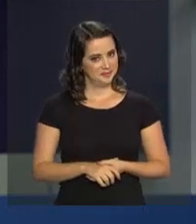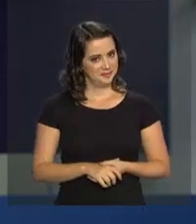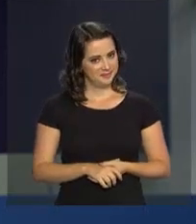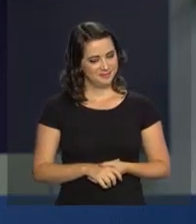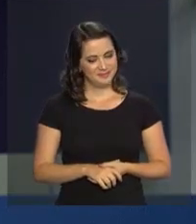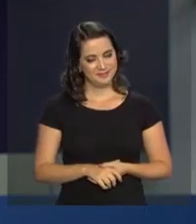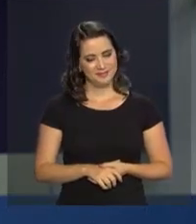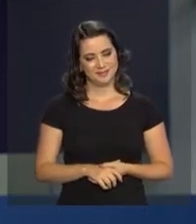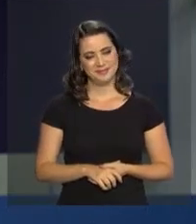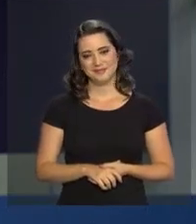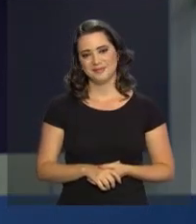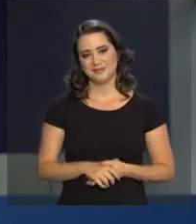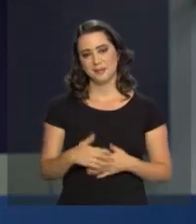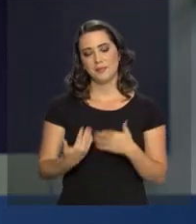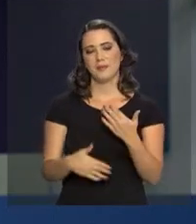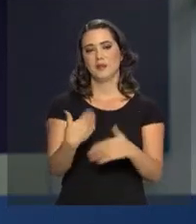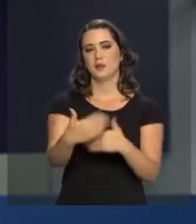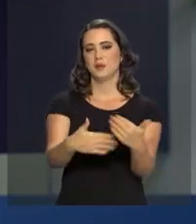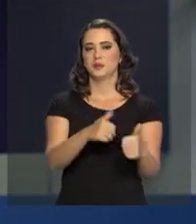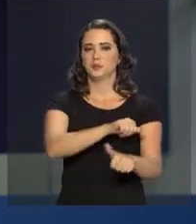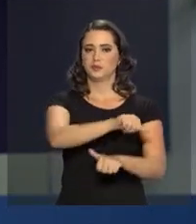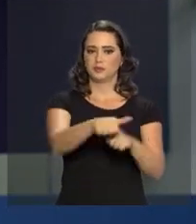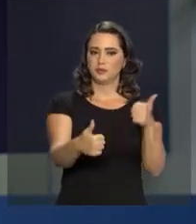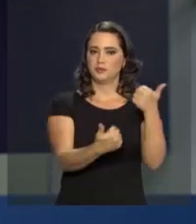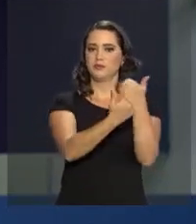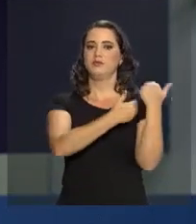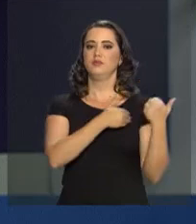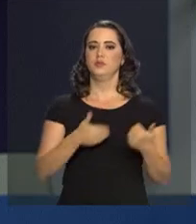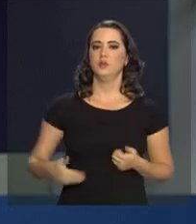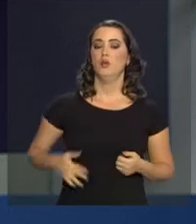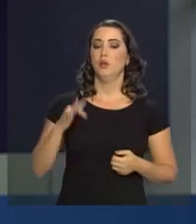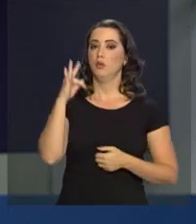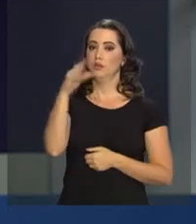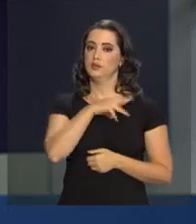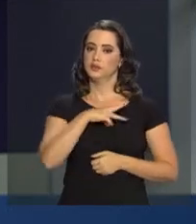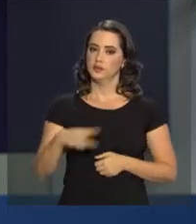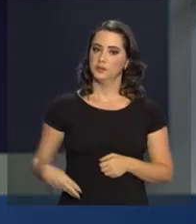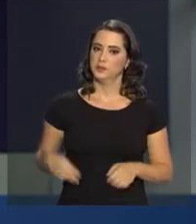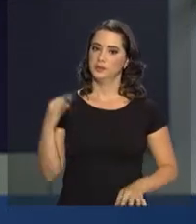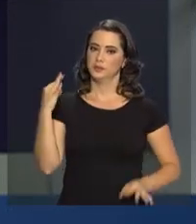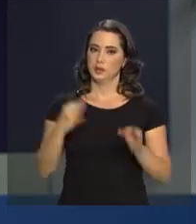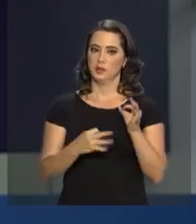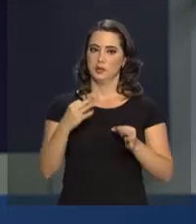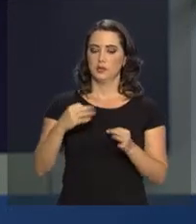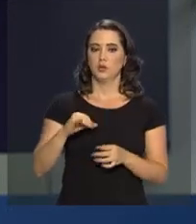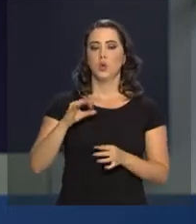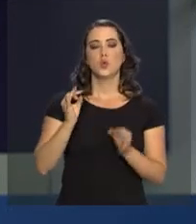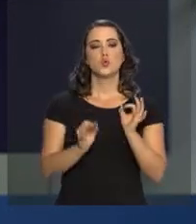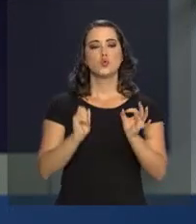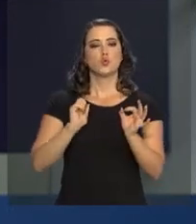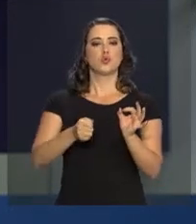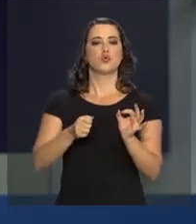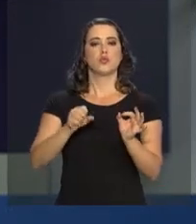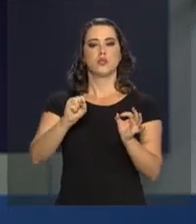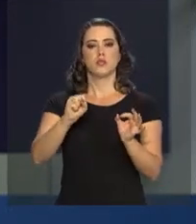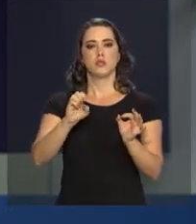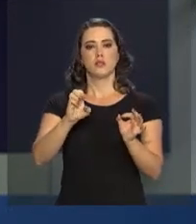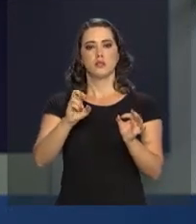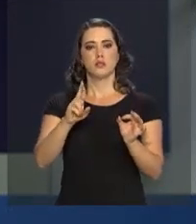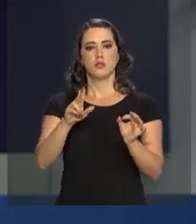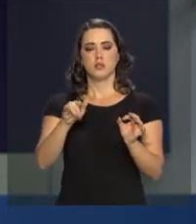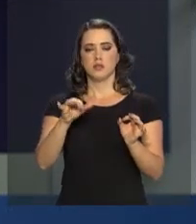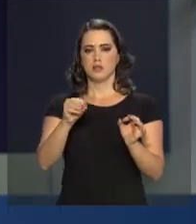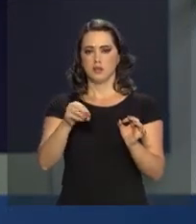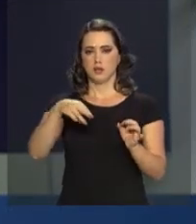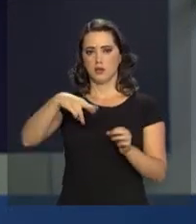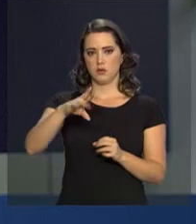Dando continuidade ao processo de transição de governo, o futuro ministro da Justiça, juiz Sérgio Moro, se reuniu com